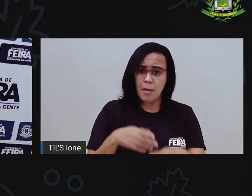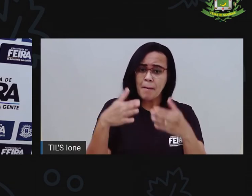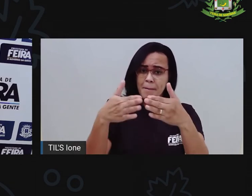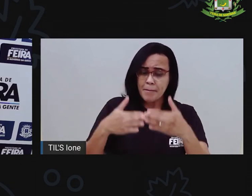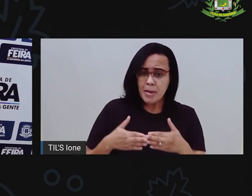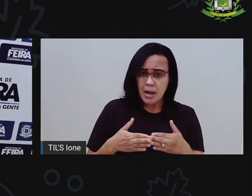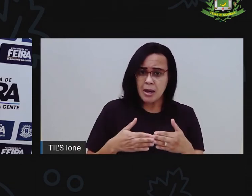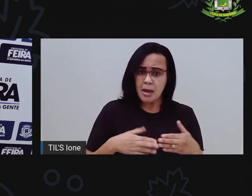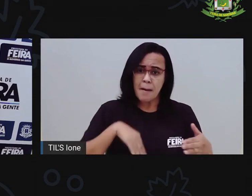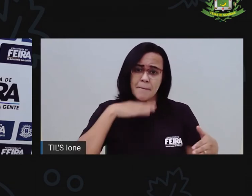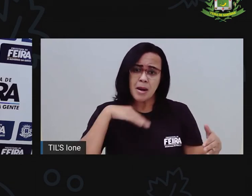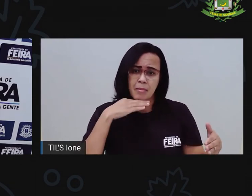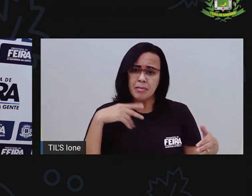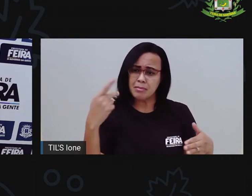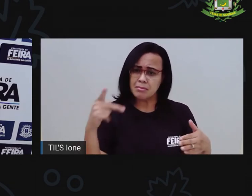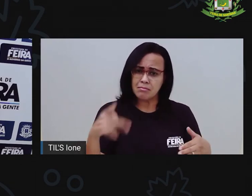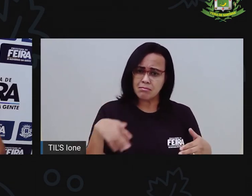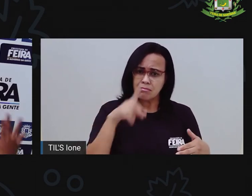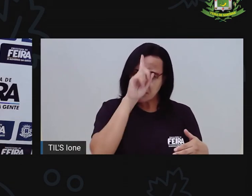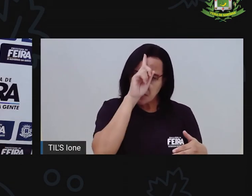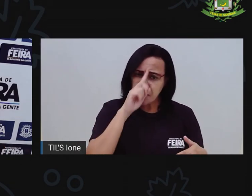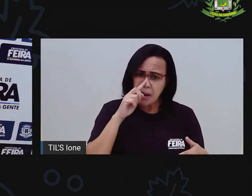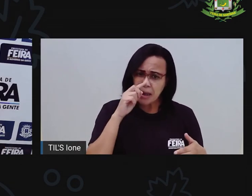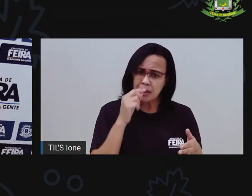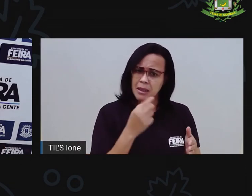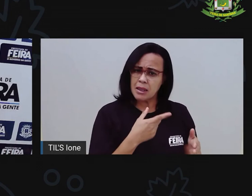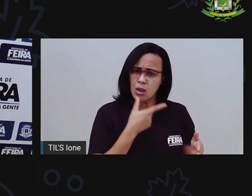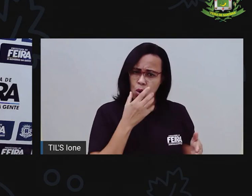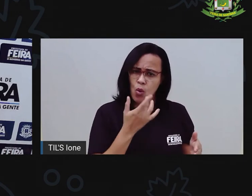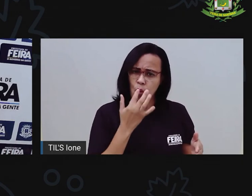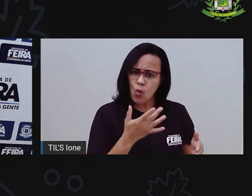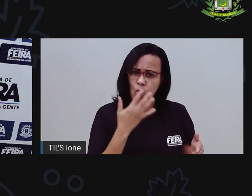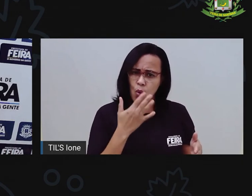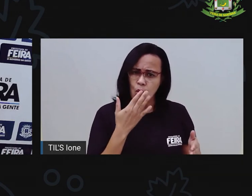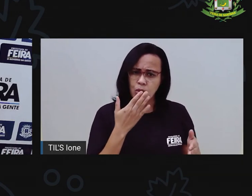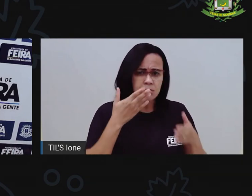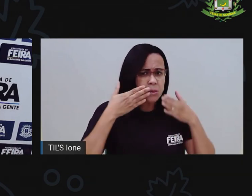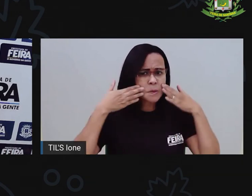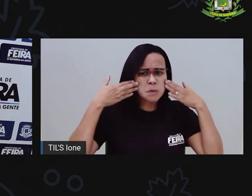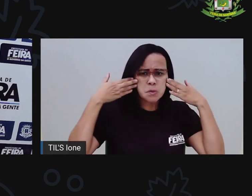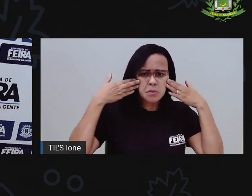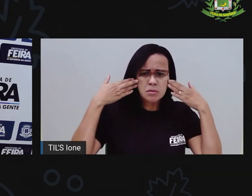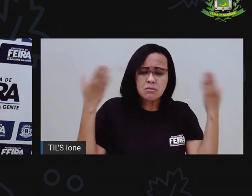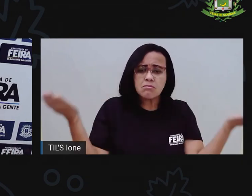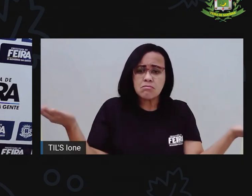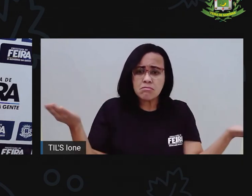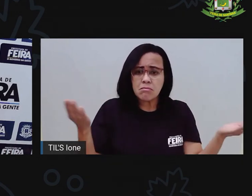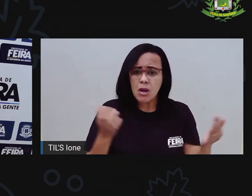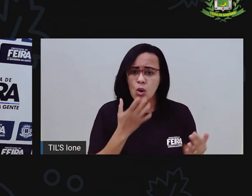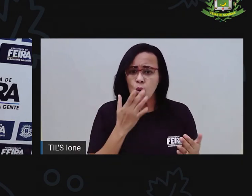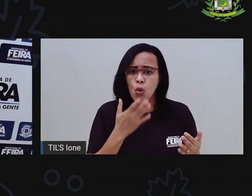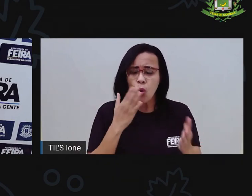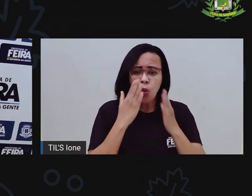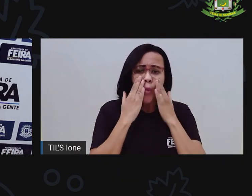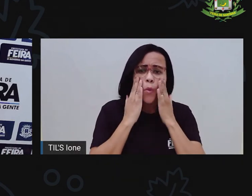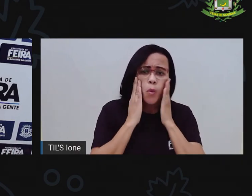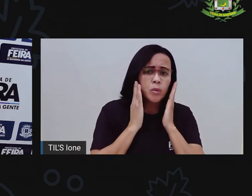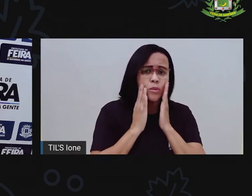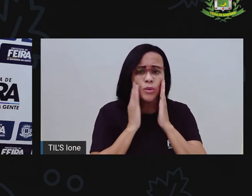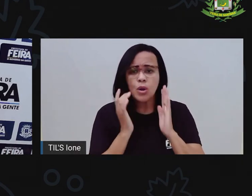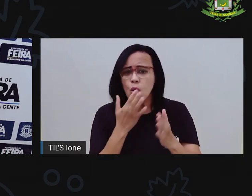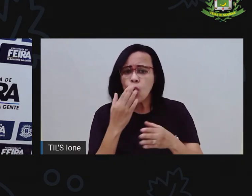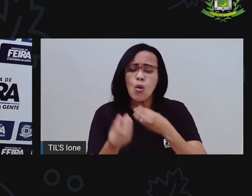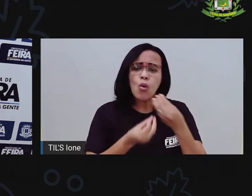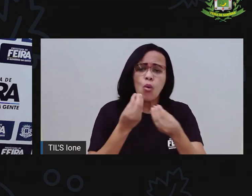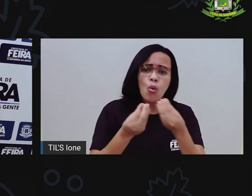amarelo, gente, é cor de pele? E o que é cor de pele? Porque a cor da minha pele vai ser